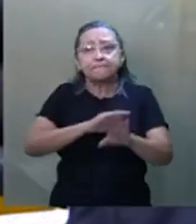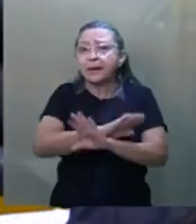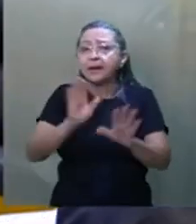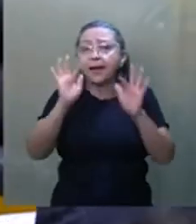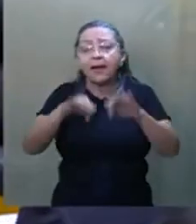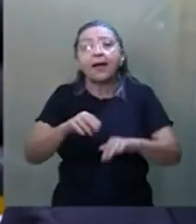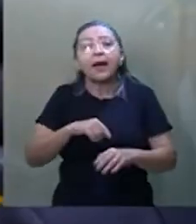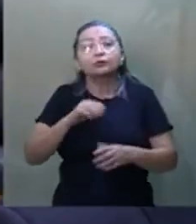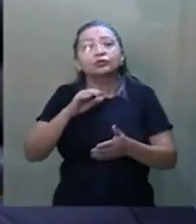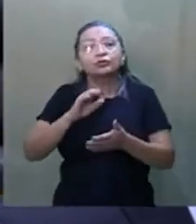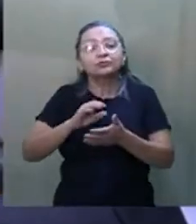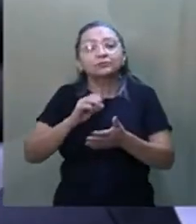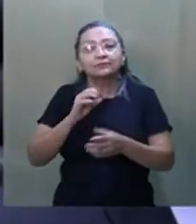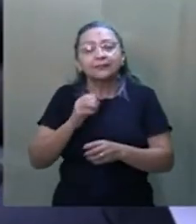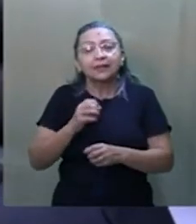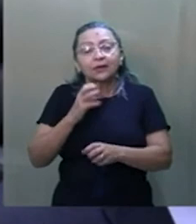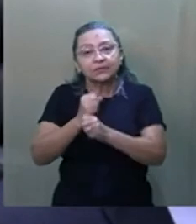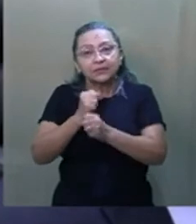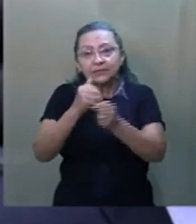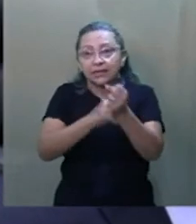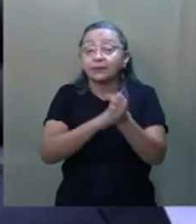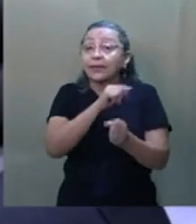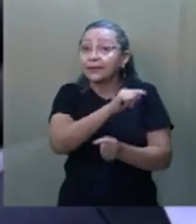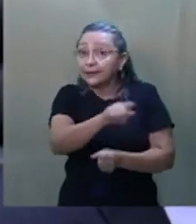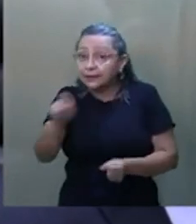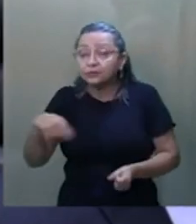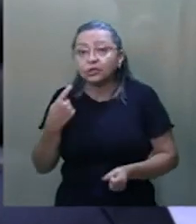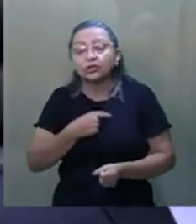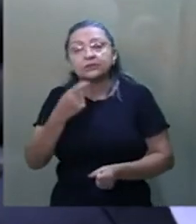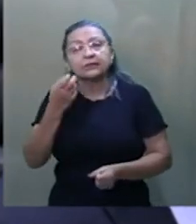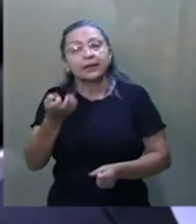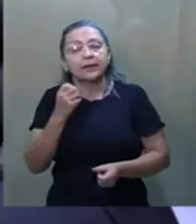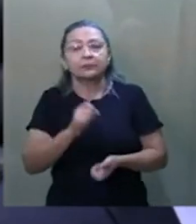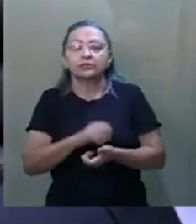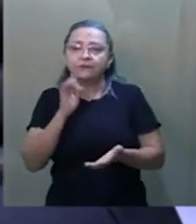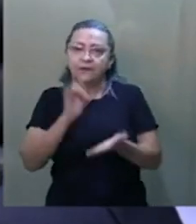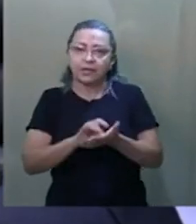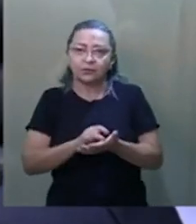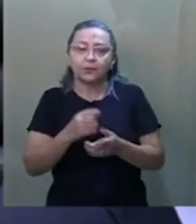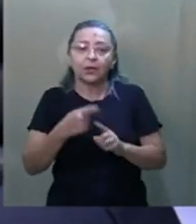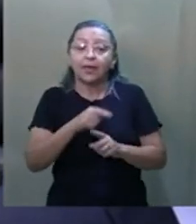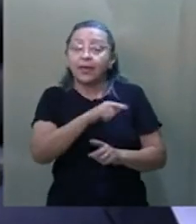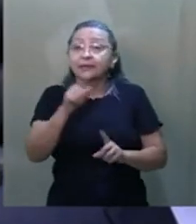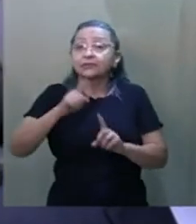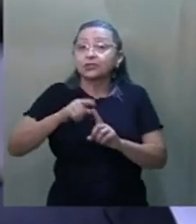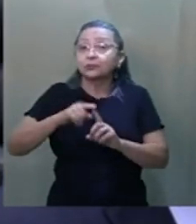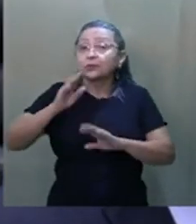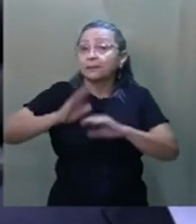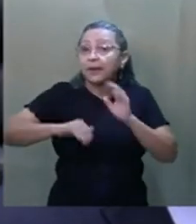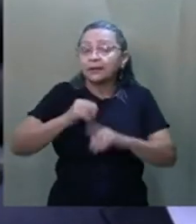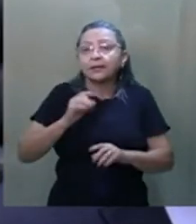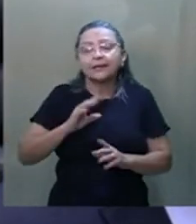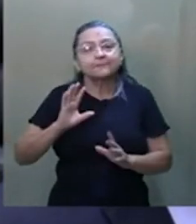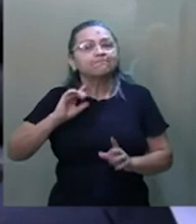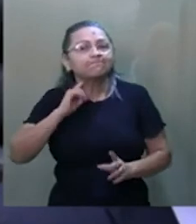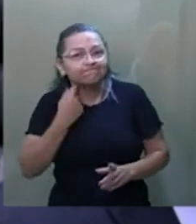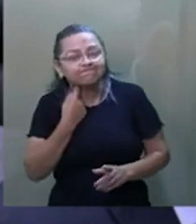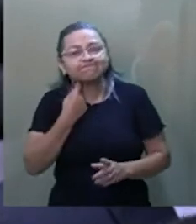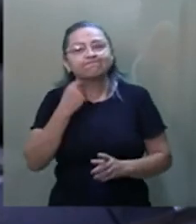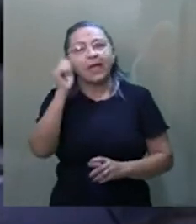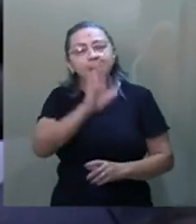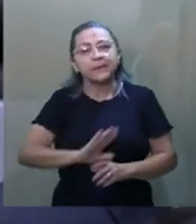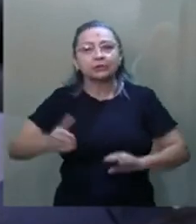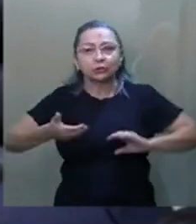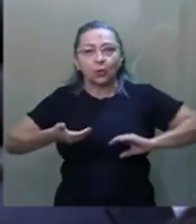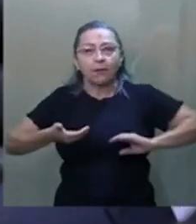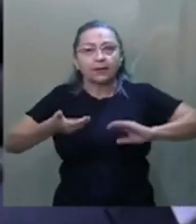combater o orçamento secreto. É isso que nós queremos punir exemplarmente, porque é esse tipo de prática que mancha a imagem do Congresso Nacional,